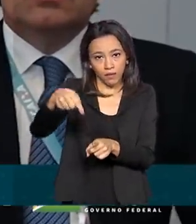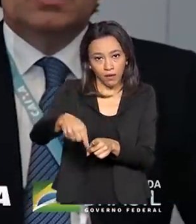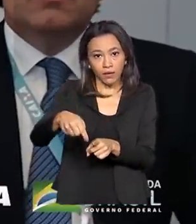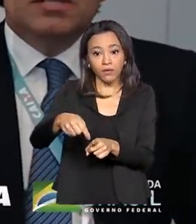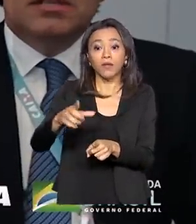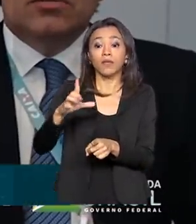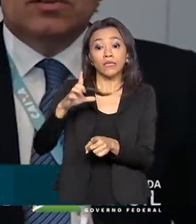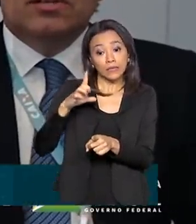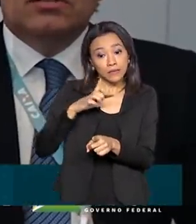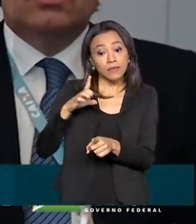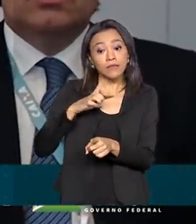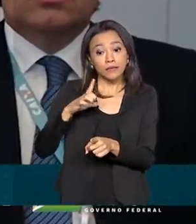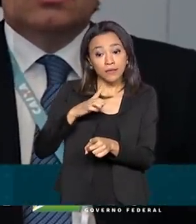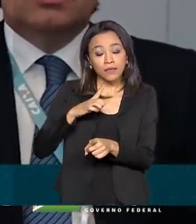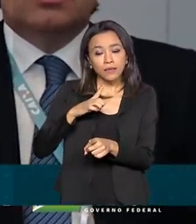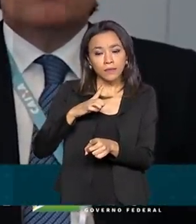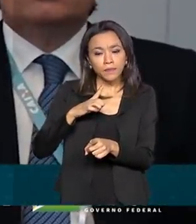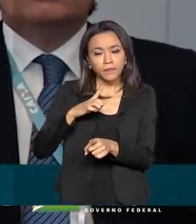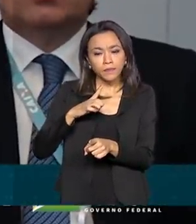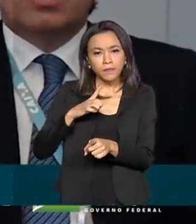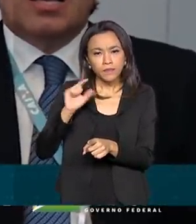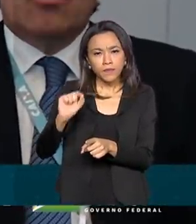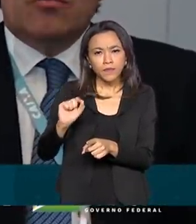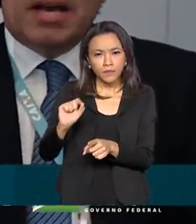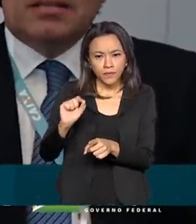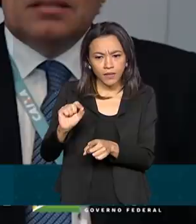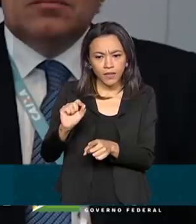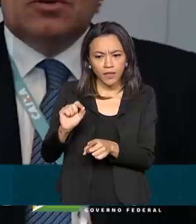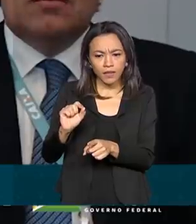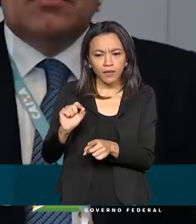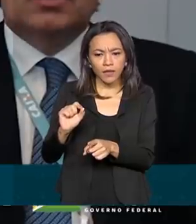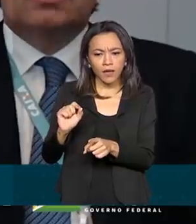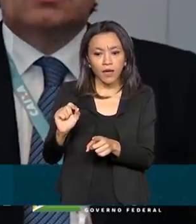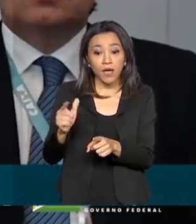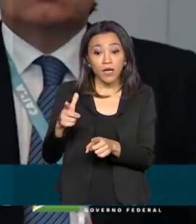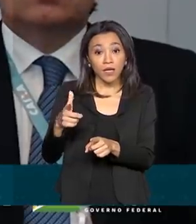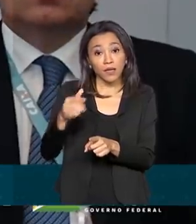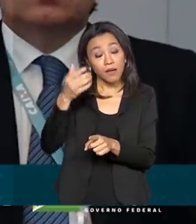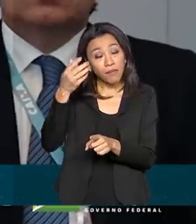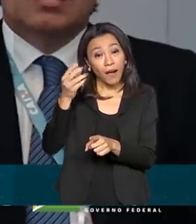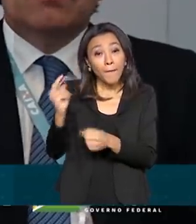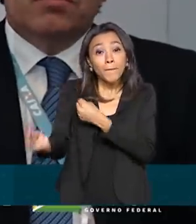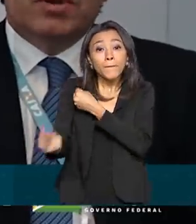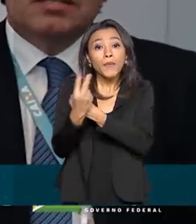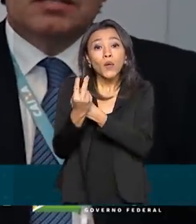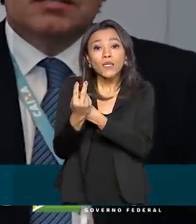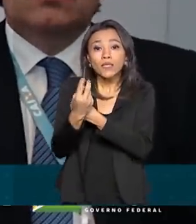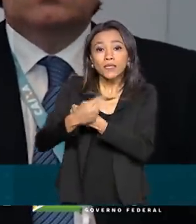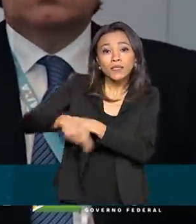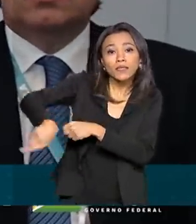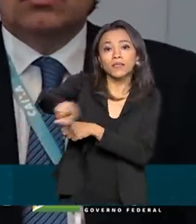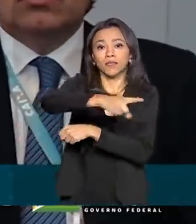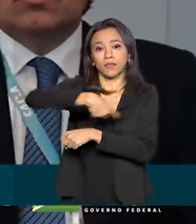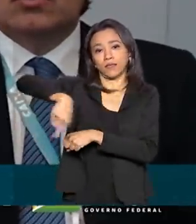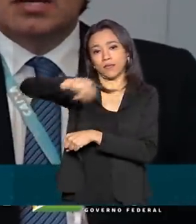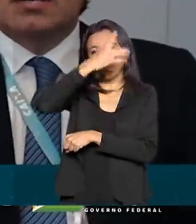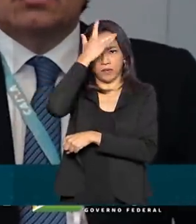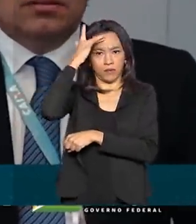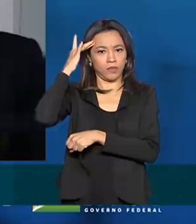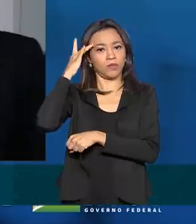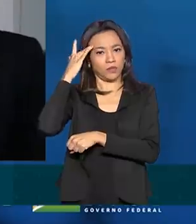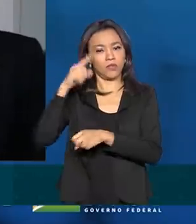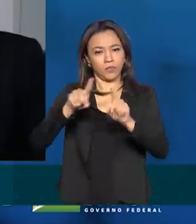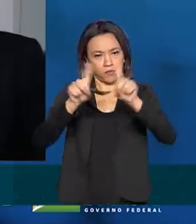calendário que minimize as filas e aumente ao máximo a proteção da população e dos